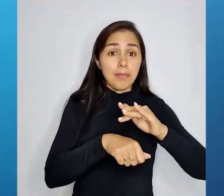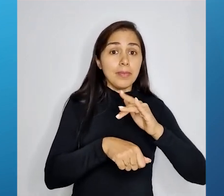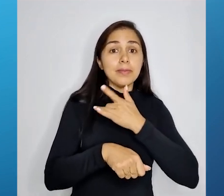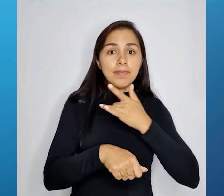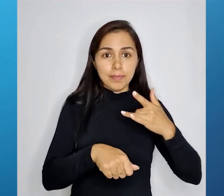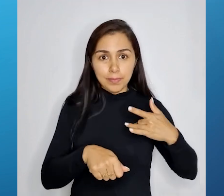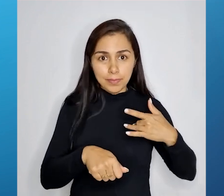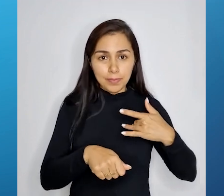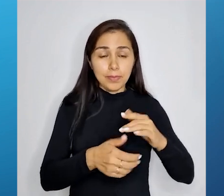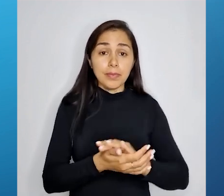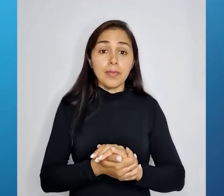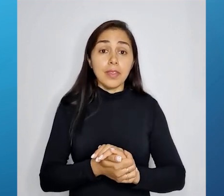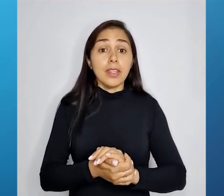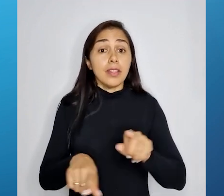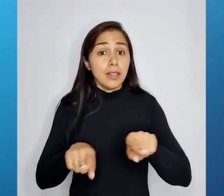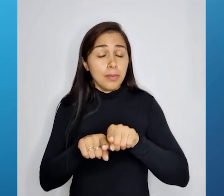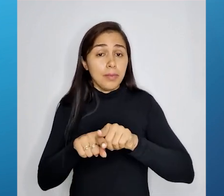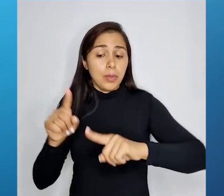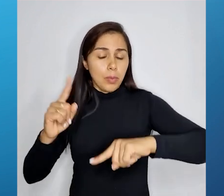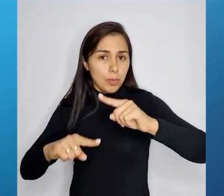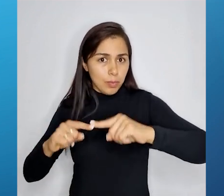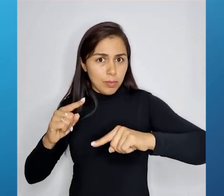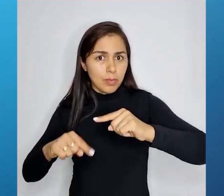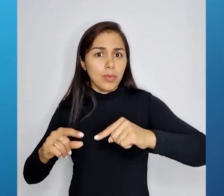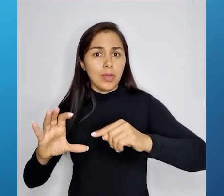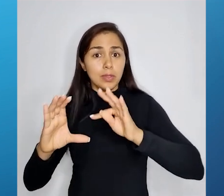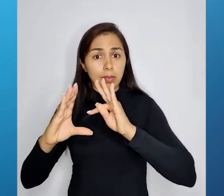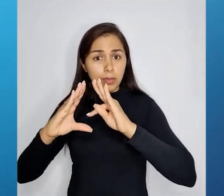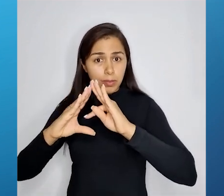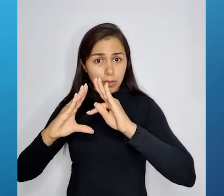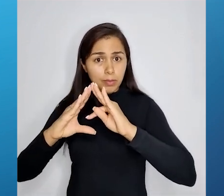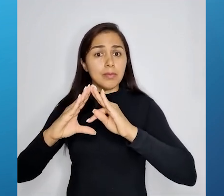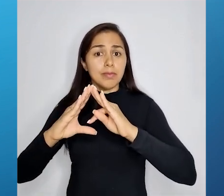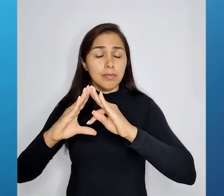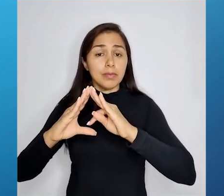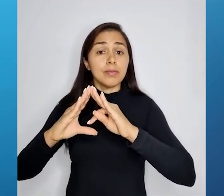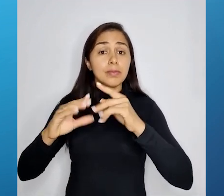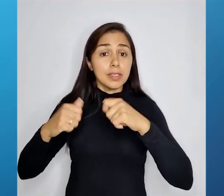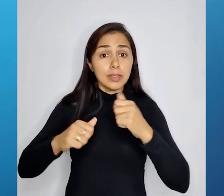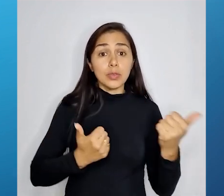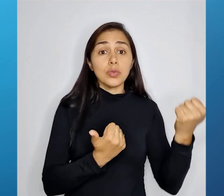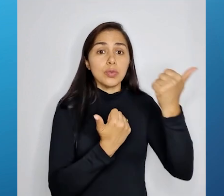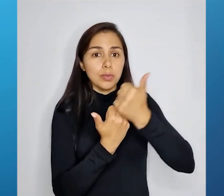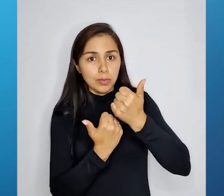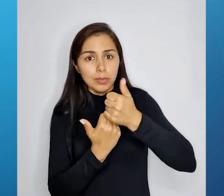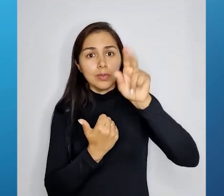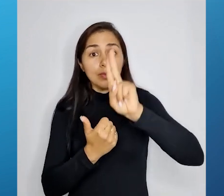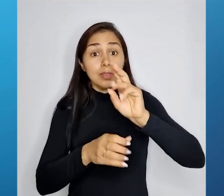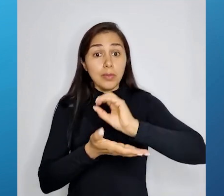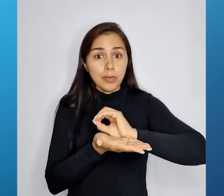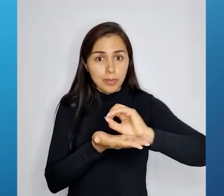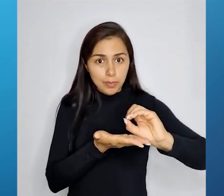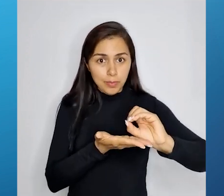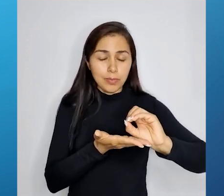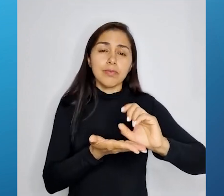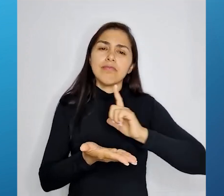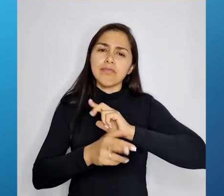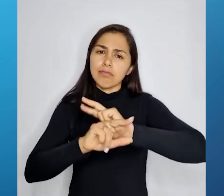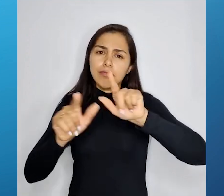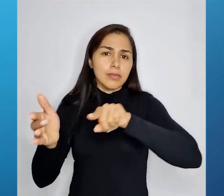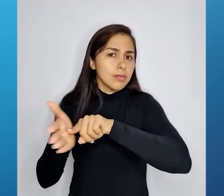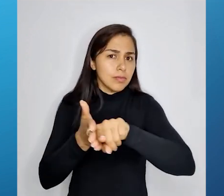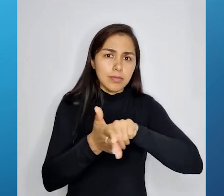relacionada para não se usar mais determinados tipos de agrotóxicos. Então, é um ramo que tem avançado muito, com muitas pesquisas